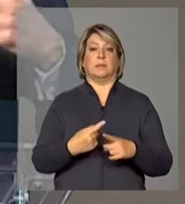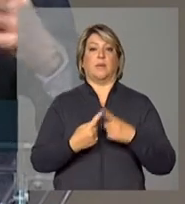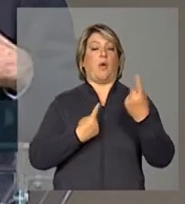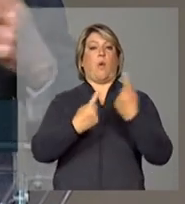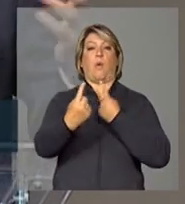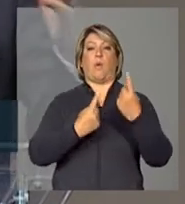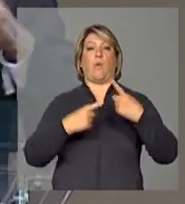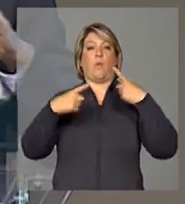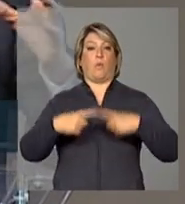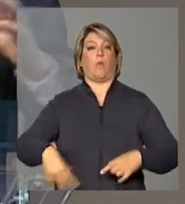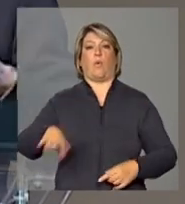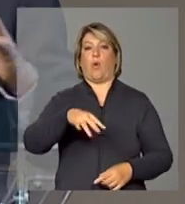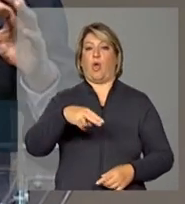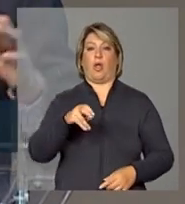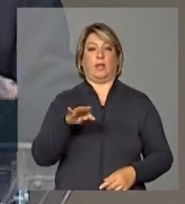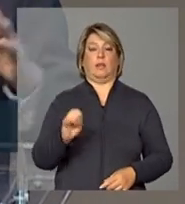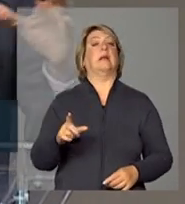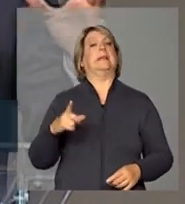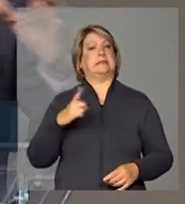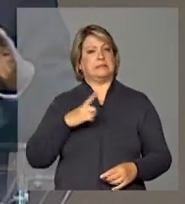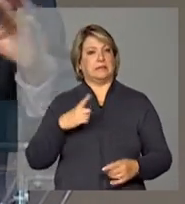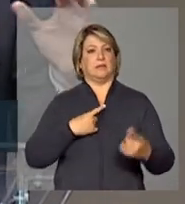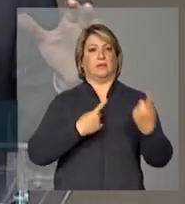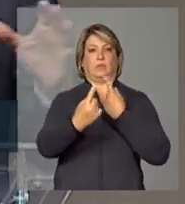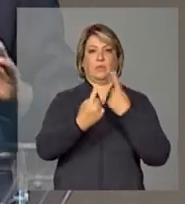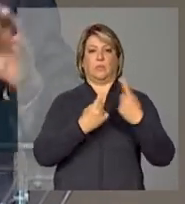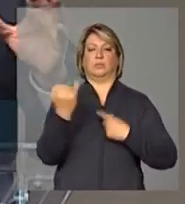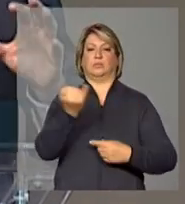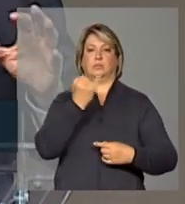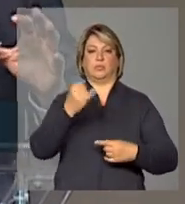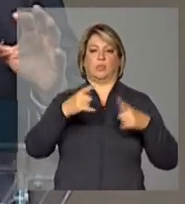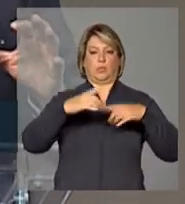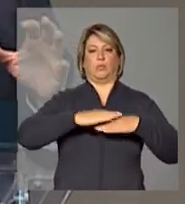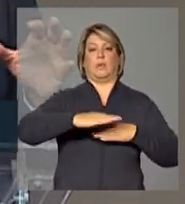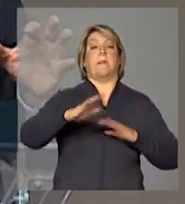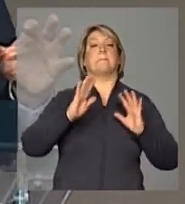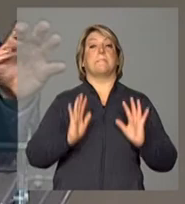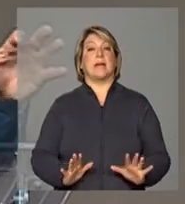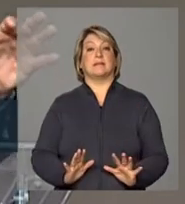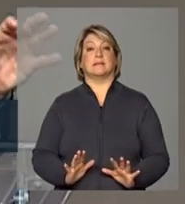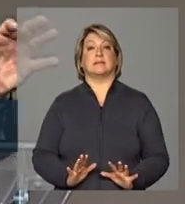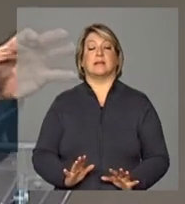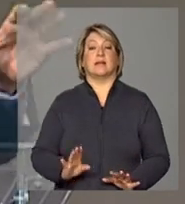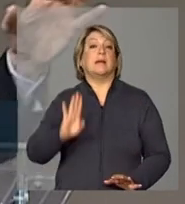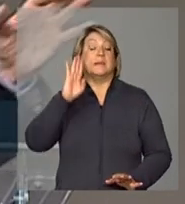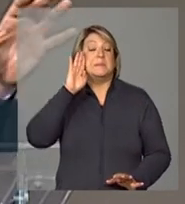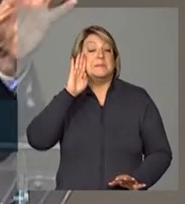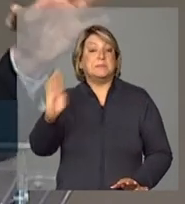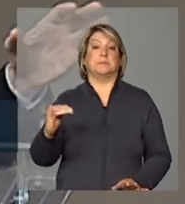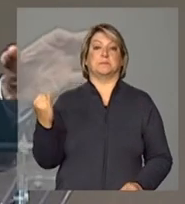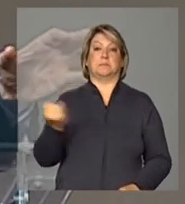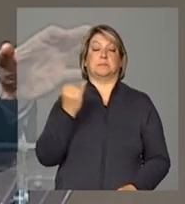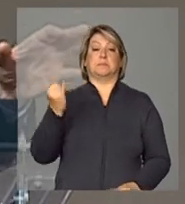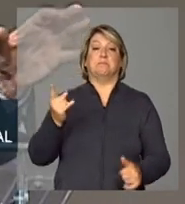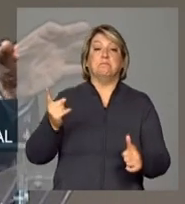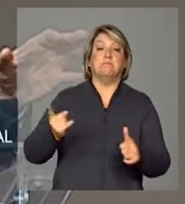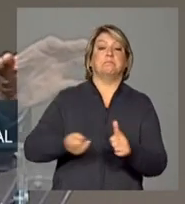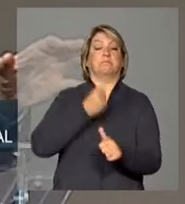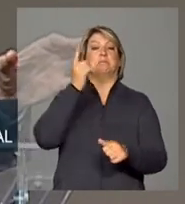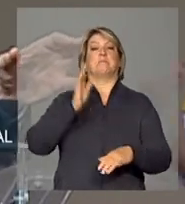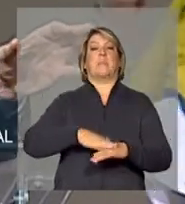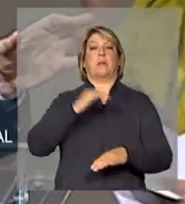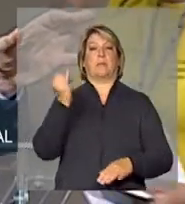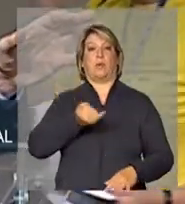existem trechos rodoviários importantes mas não é digamos assim é relevante mas o mais